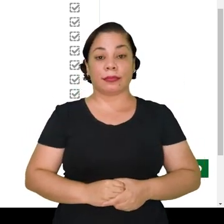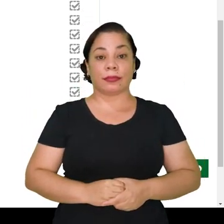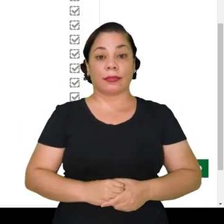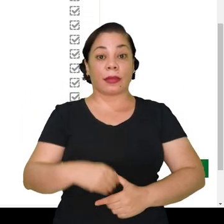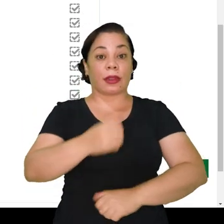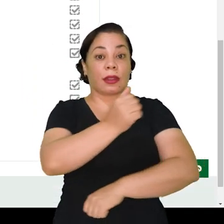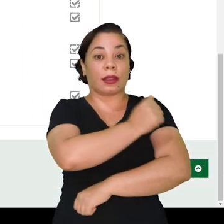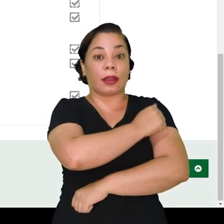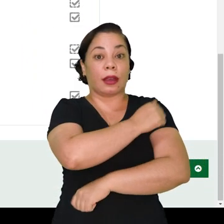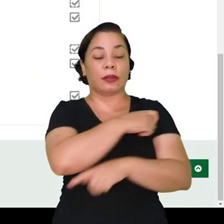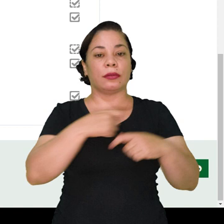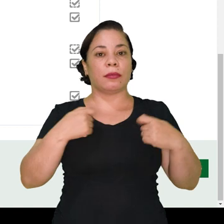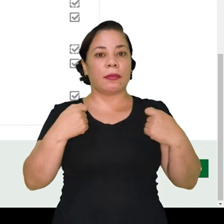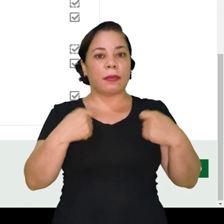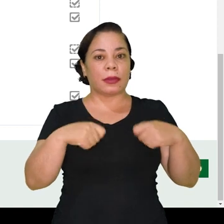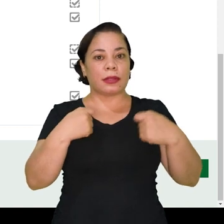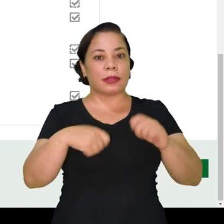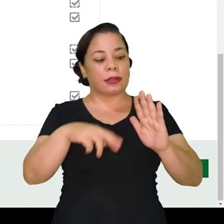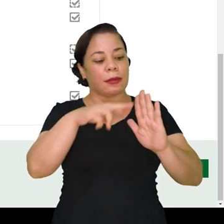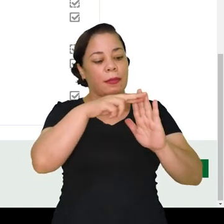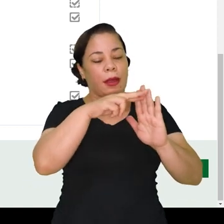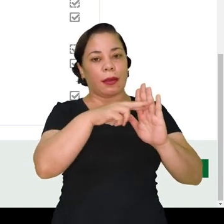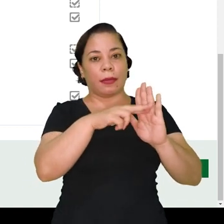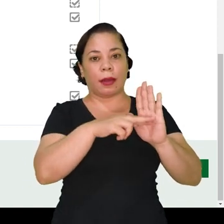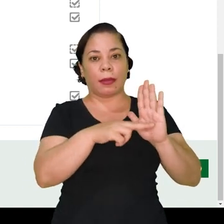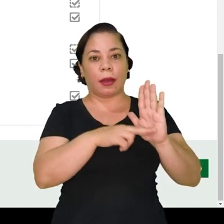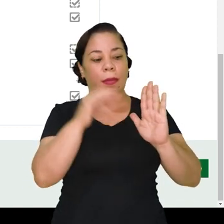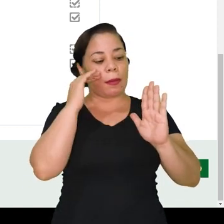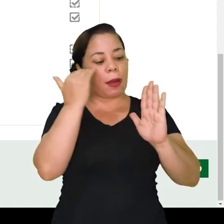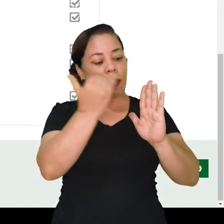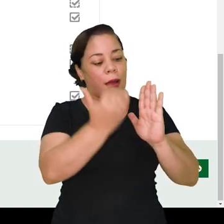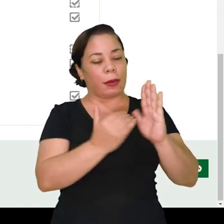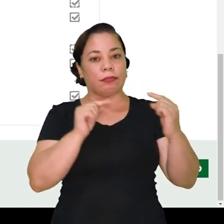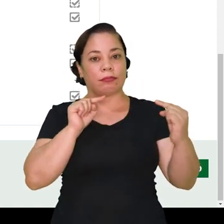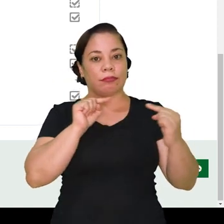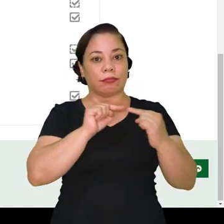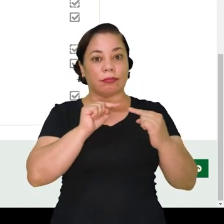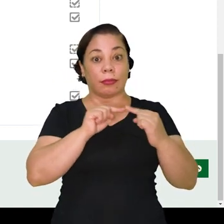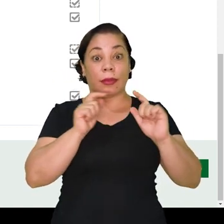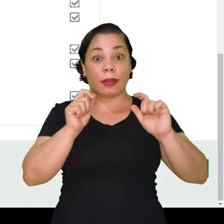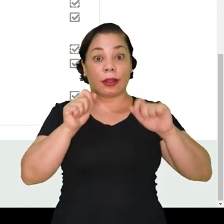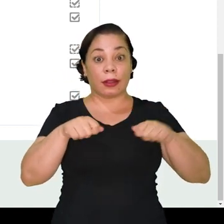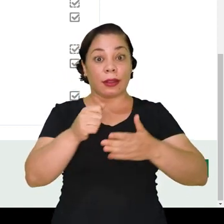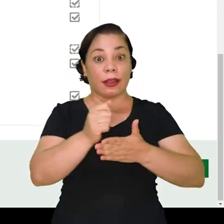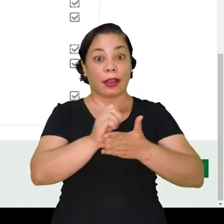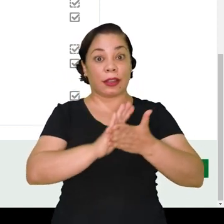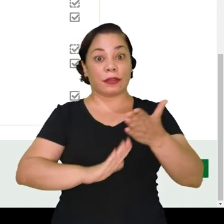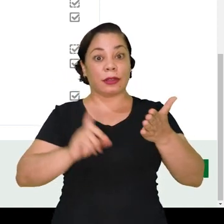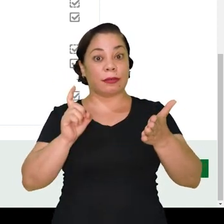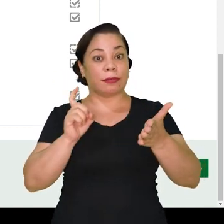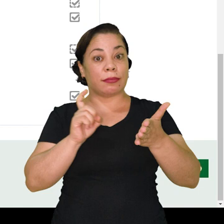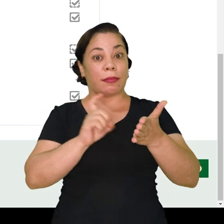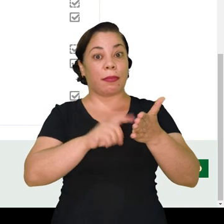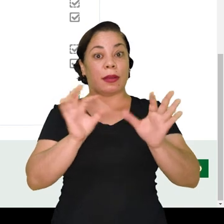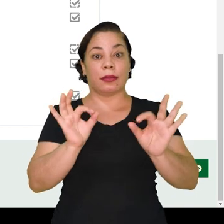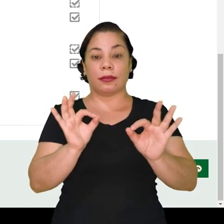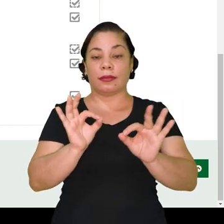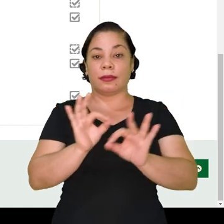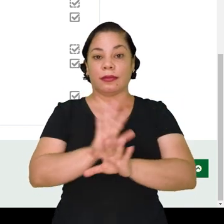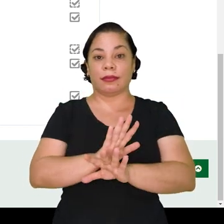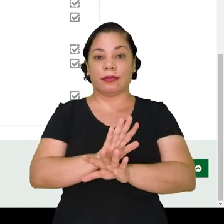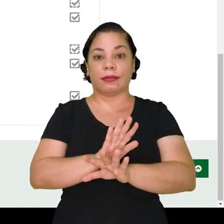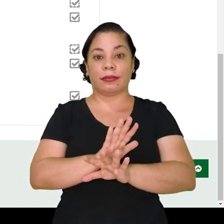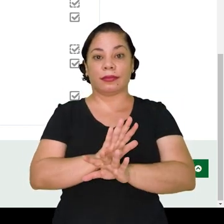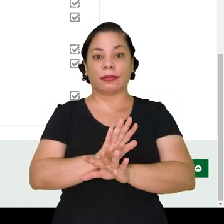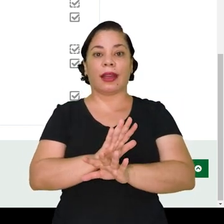Quando o aluno precisa atender determinadas condições para que essa atividade seja marcada